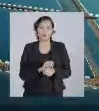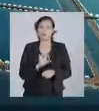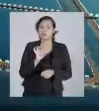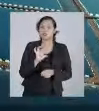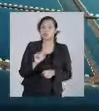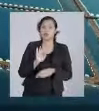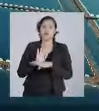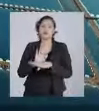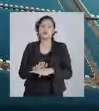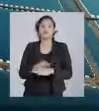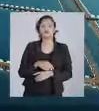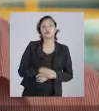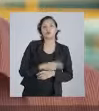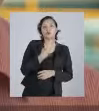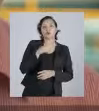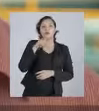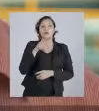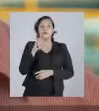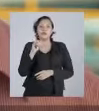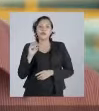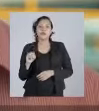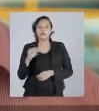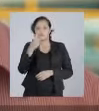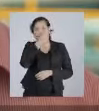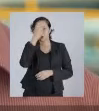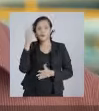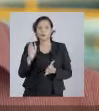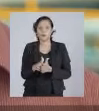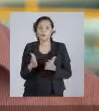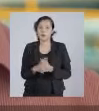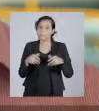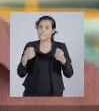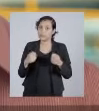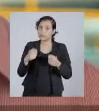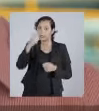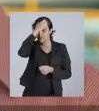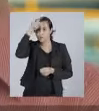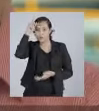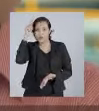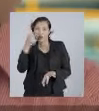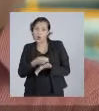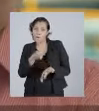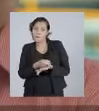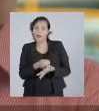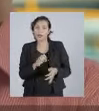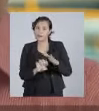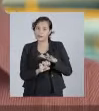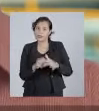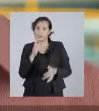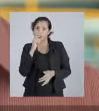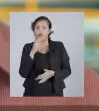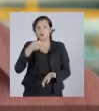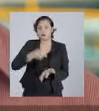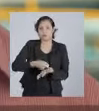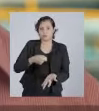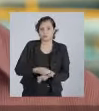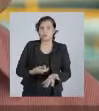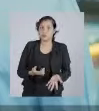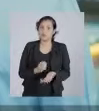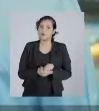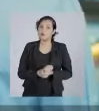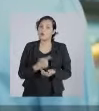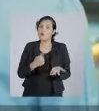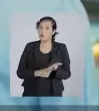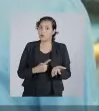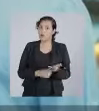beneficia 2.500. É preciso que a prefeitura faça-se cumprir esse acordo. E eu espero, e tenho certeza,